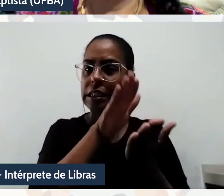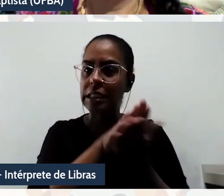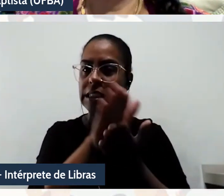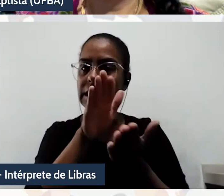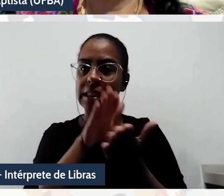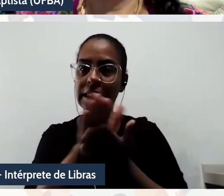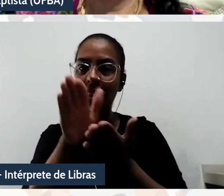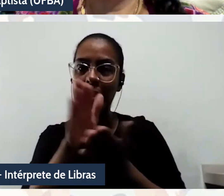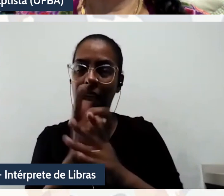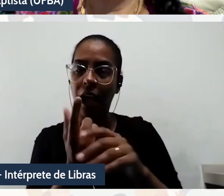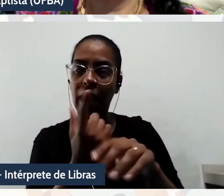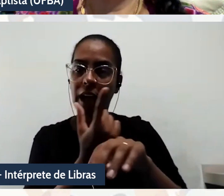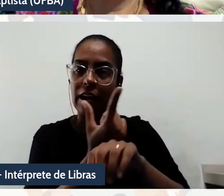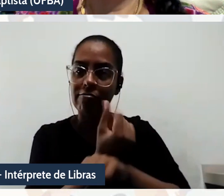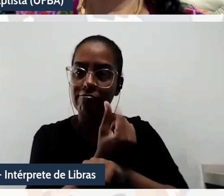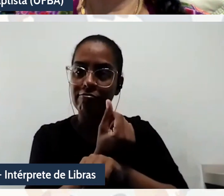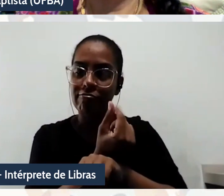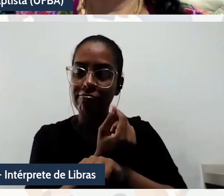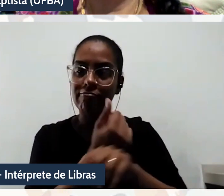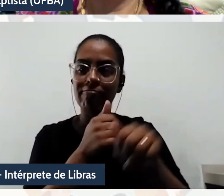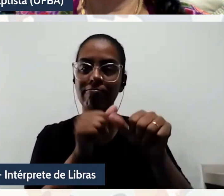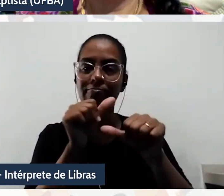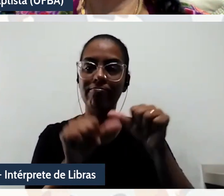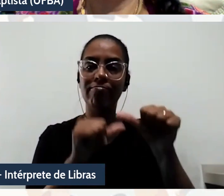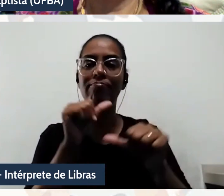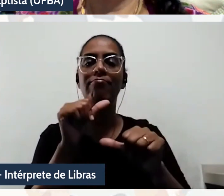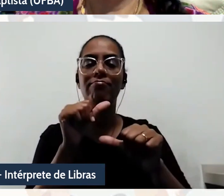consegui responder a sua pergunta, Aldir.